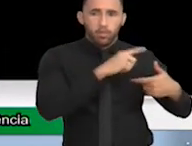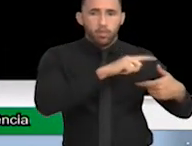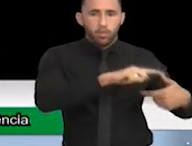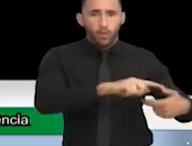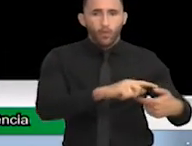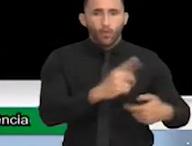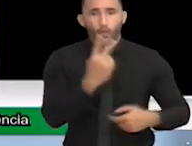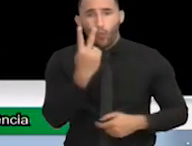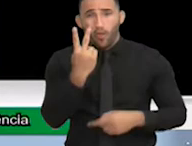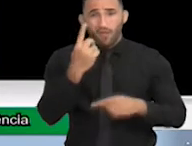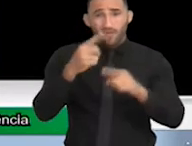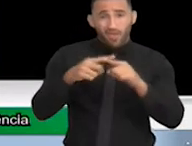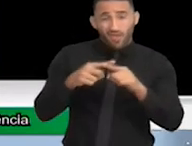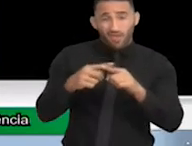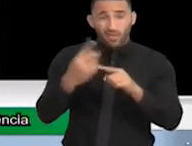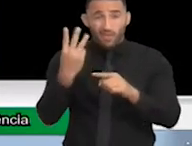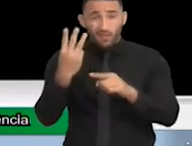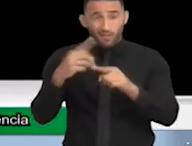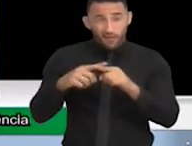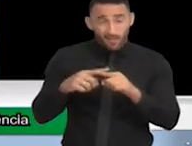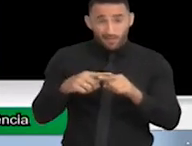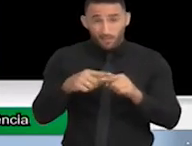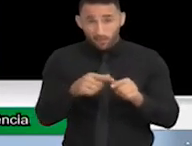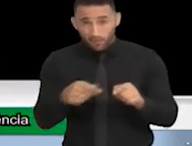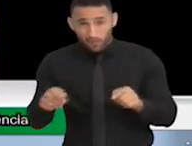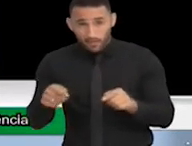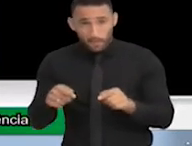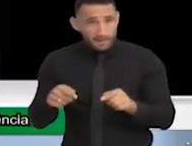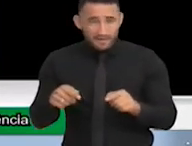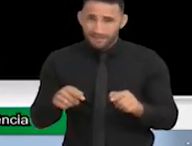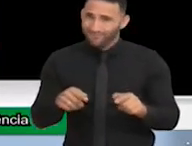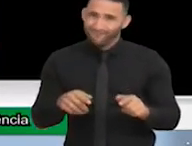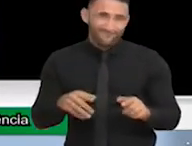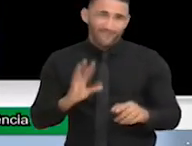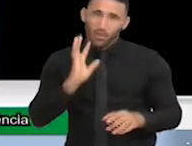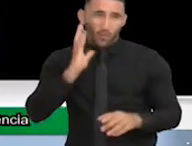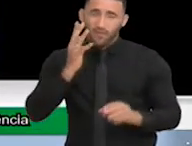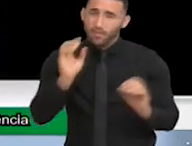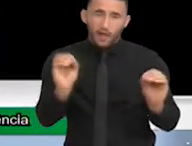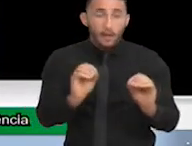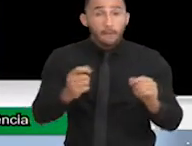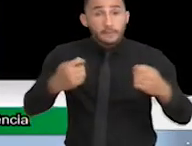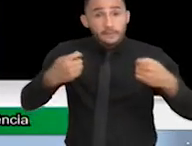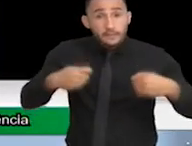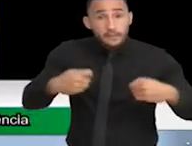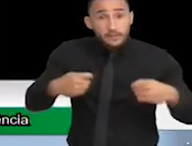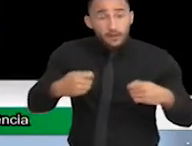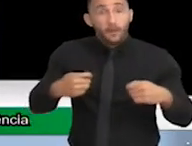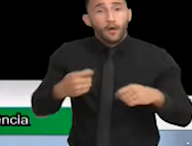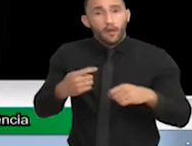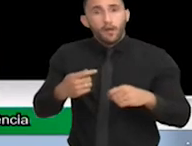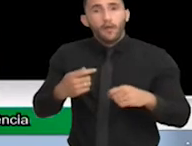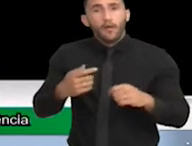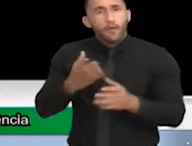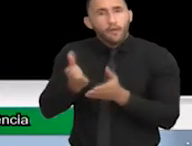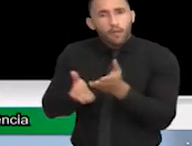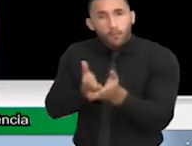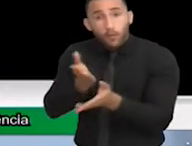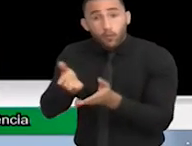aprecições por semana não resolvem. Busquem tratamentos intensivos por